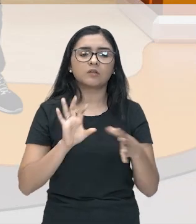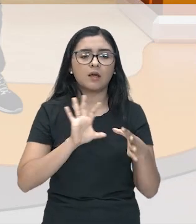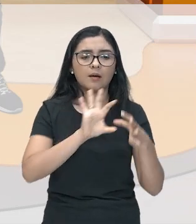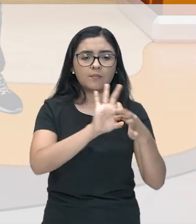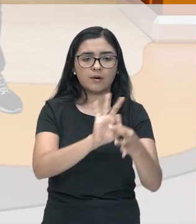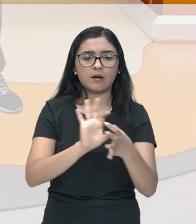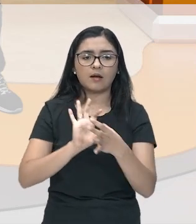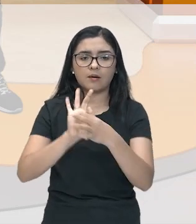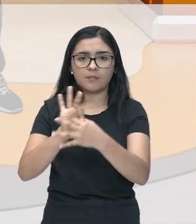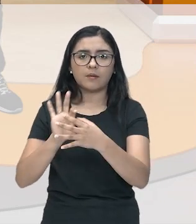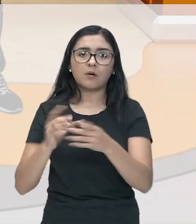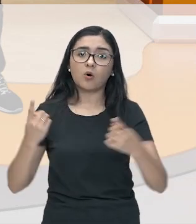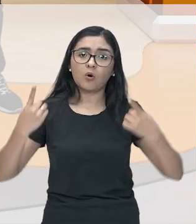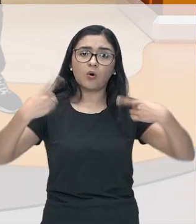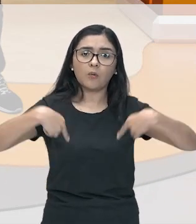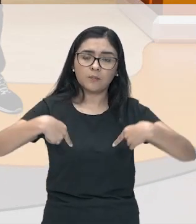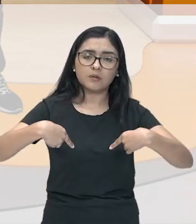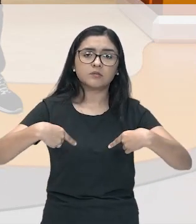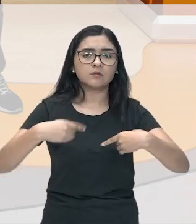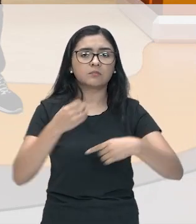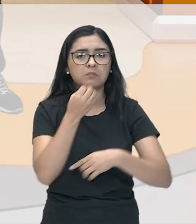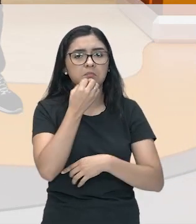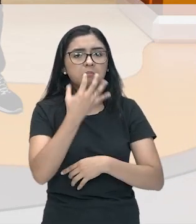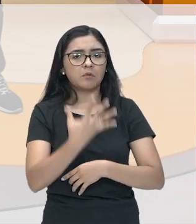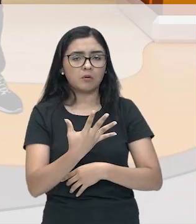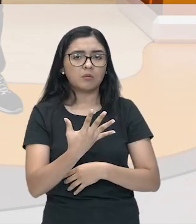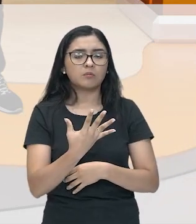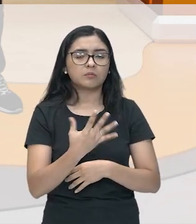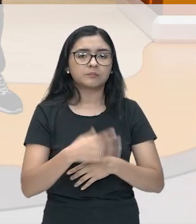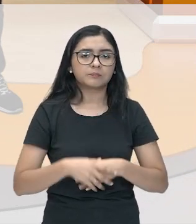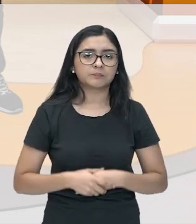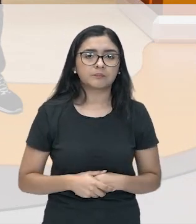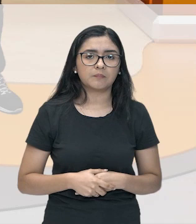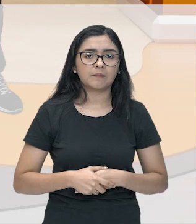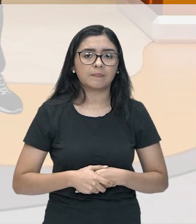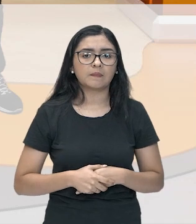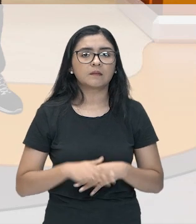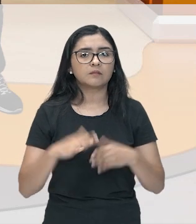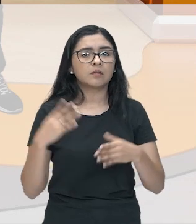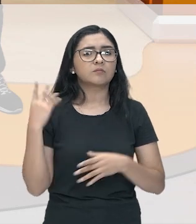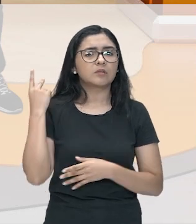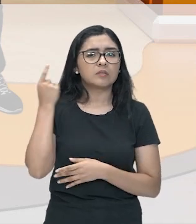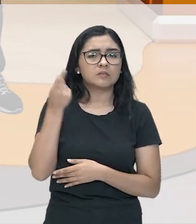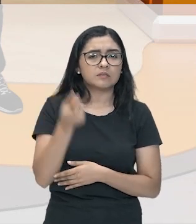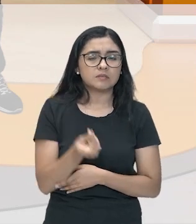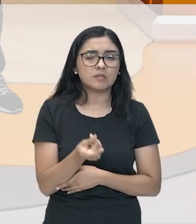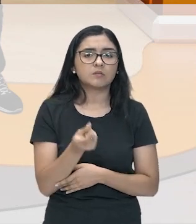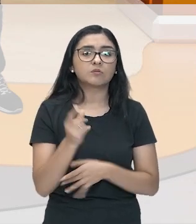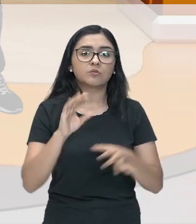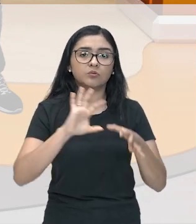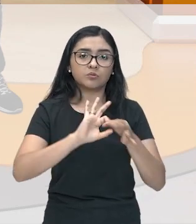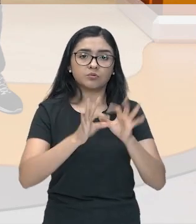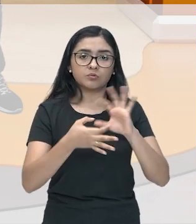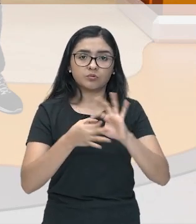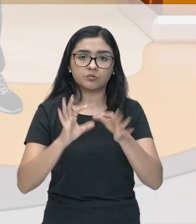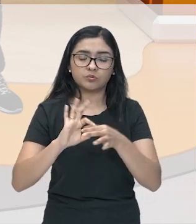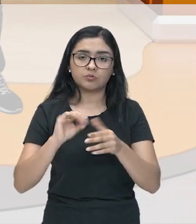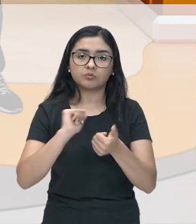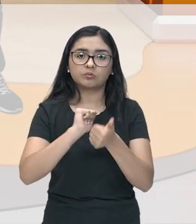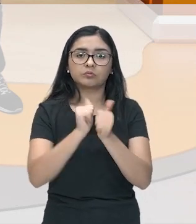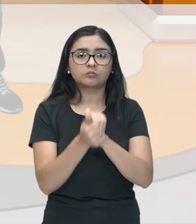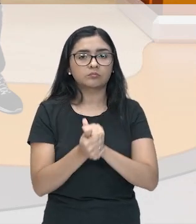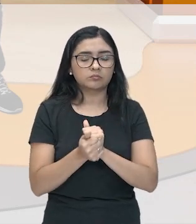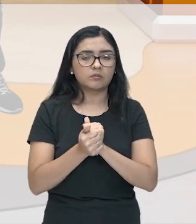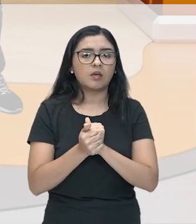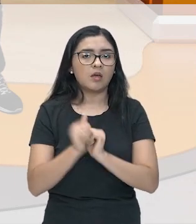a competição de uma maneira saudável. Mesmo depois de tantos anos, os Jogos Olímpicos ainda são um evento